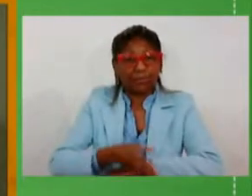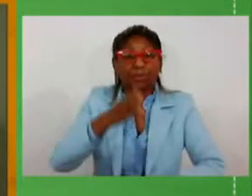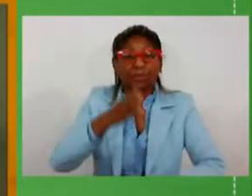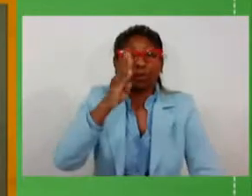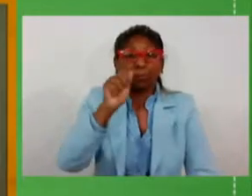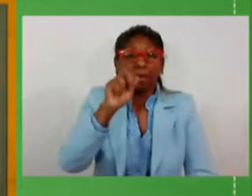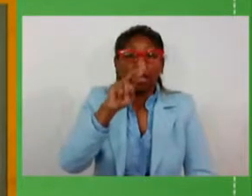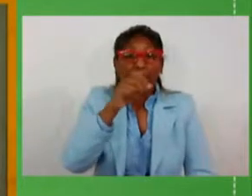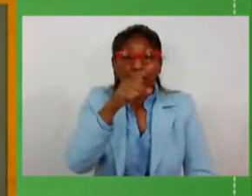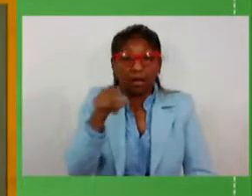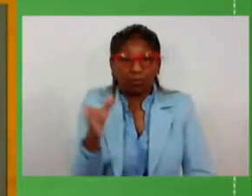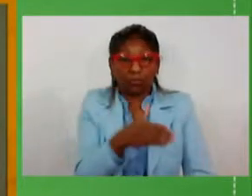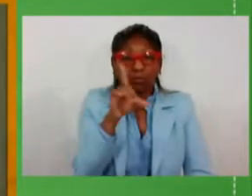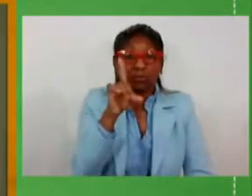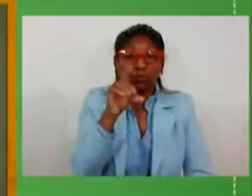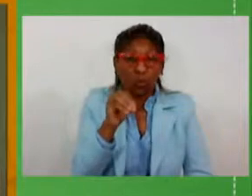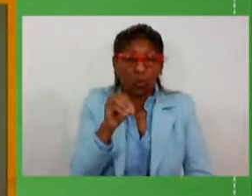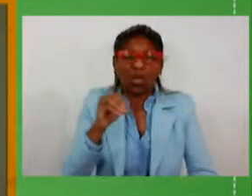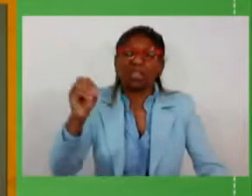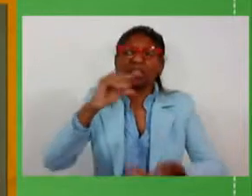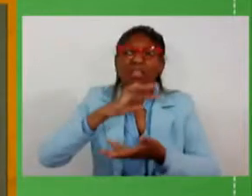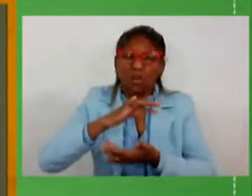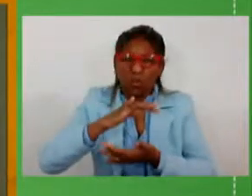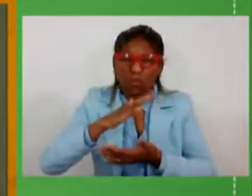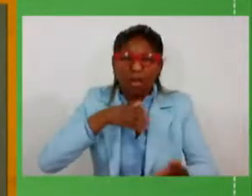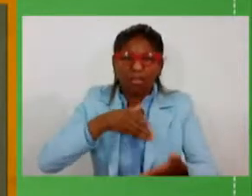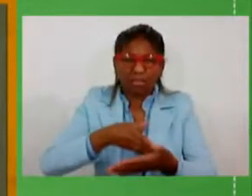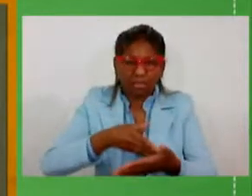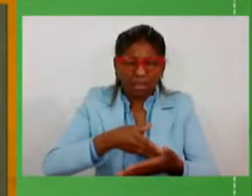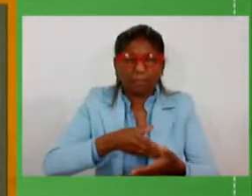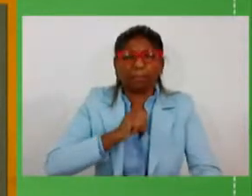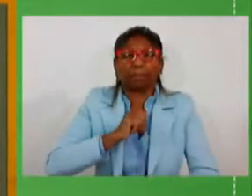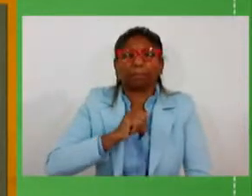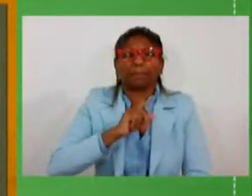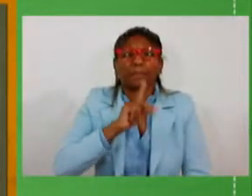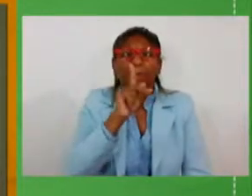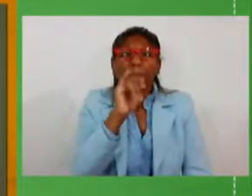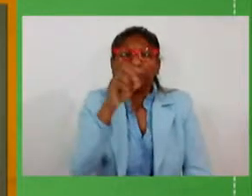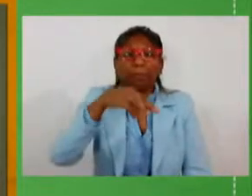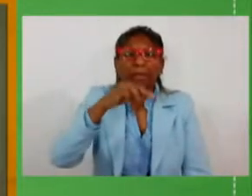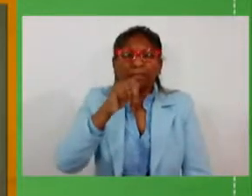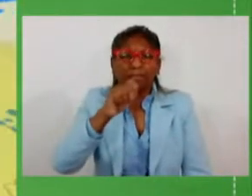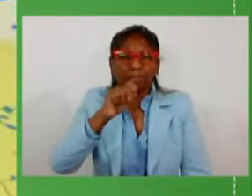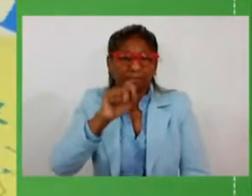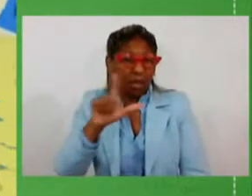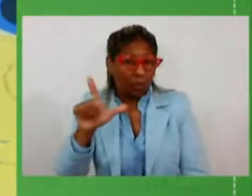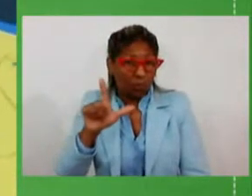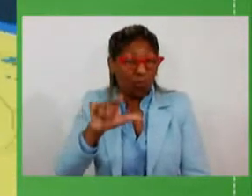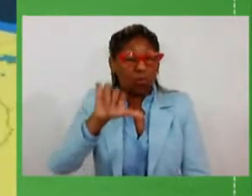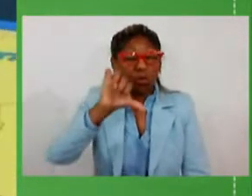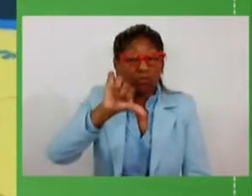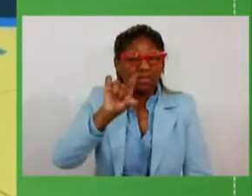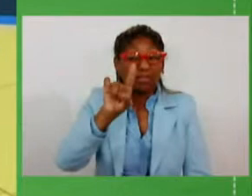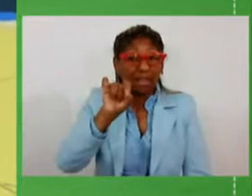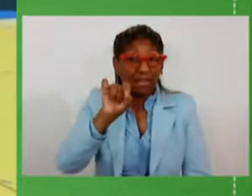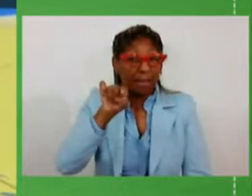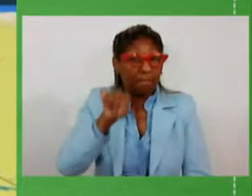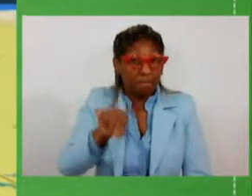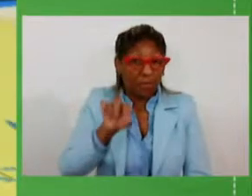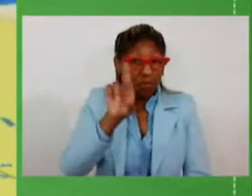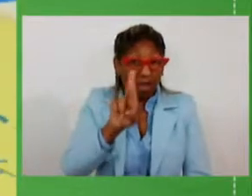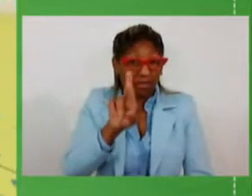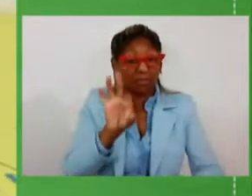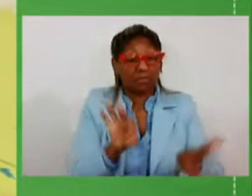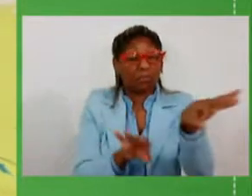e Mariana do Pimentel com investimentos de 910 mil reais para o projeto